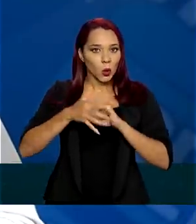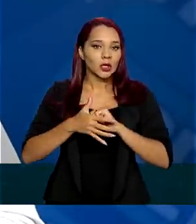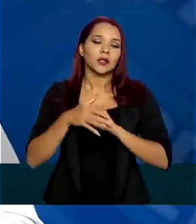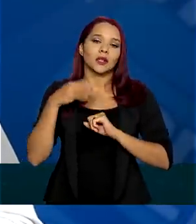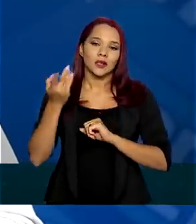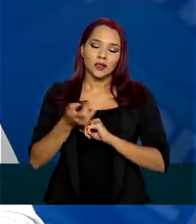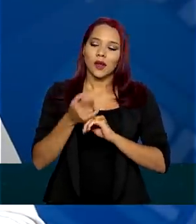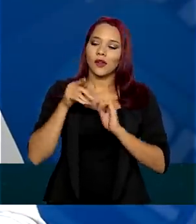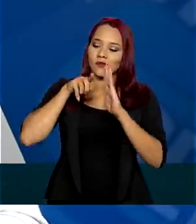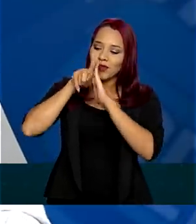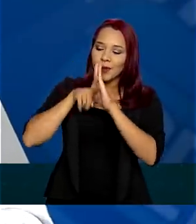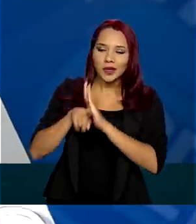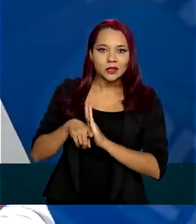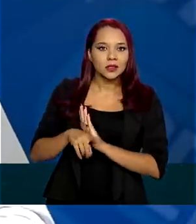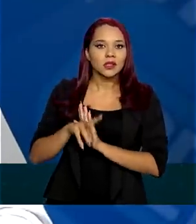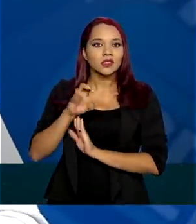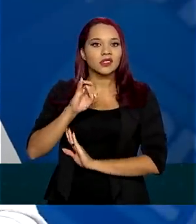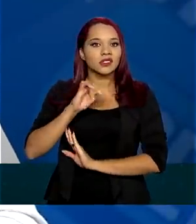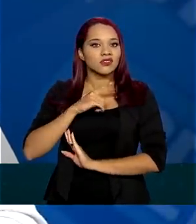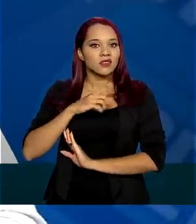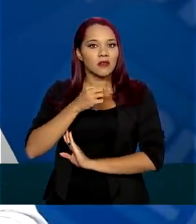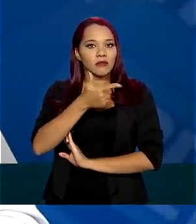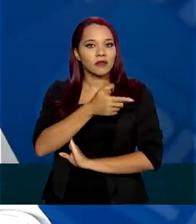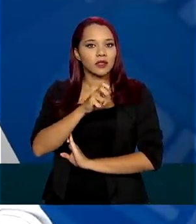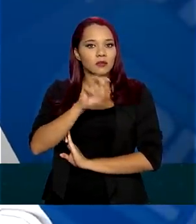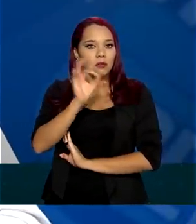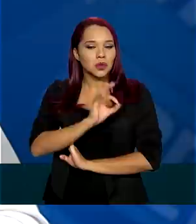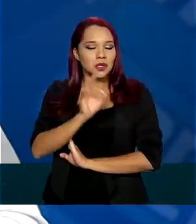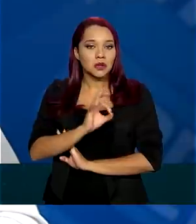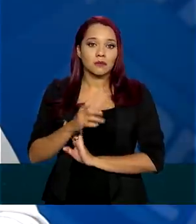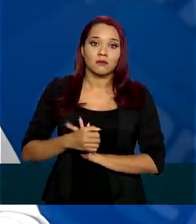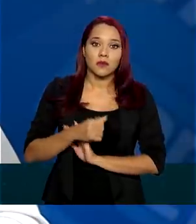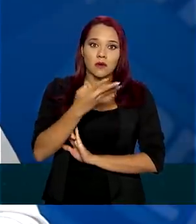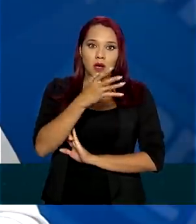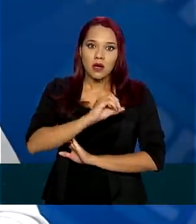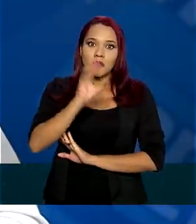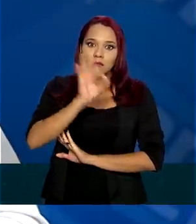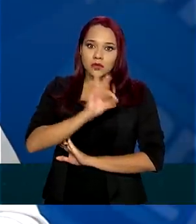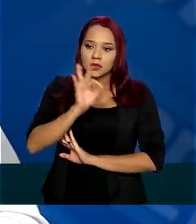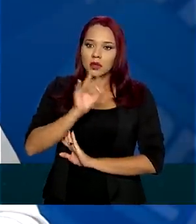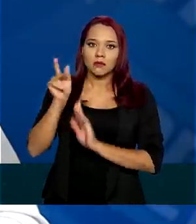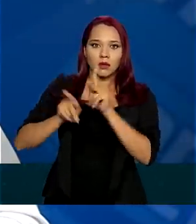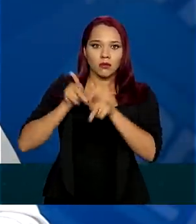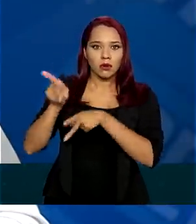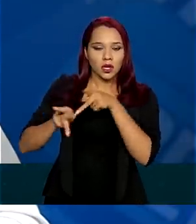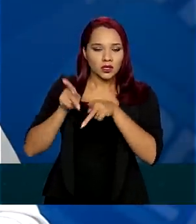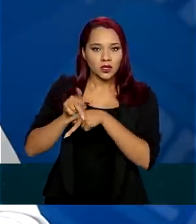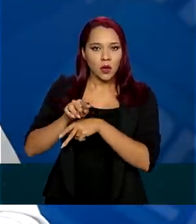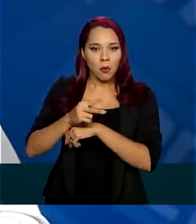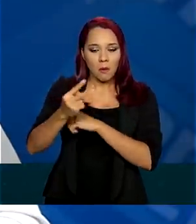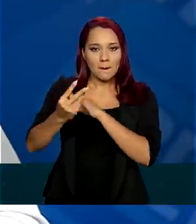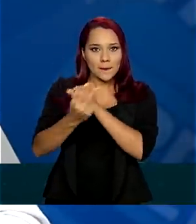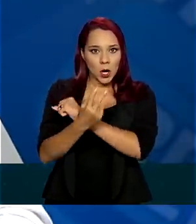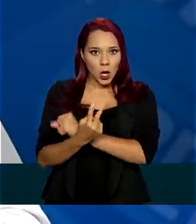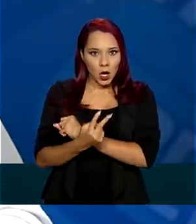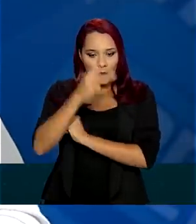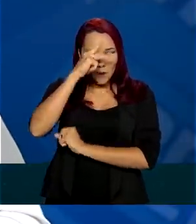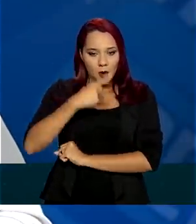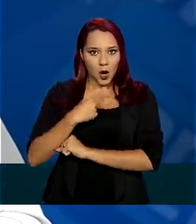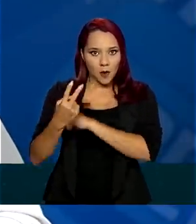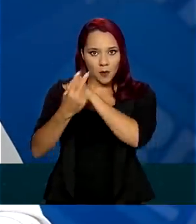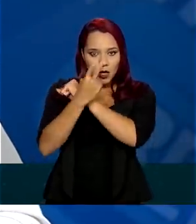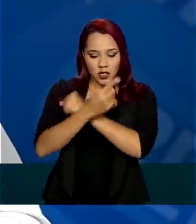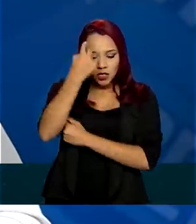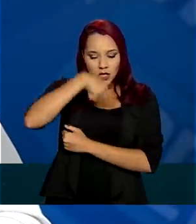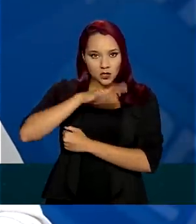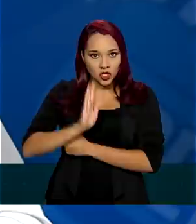importante. Já pensou se estivermos com 25%, 40% da nossa população com imunidade? O inquérito